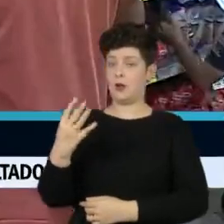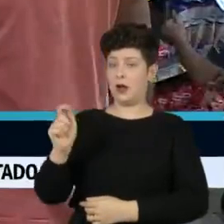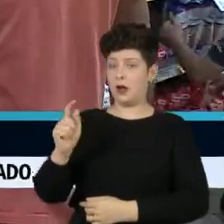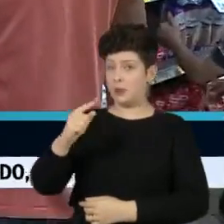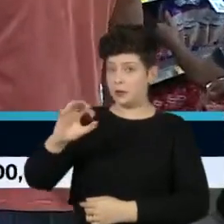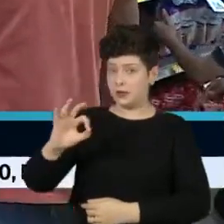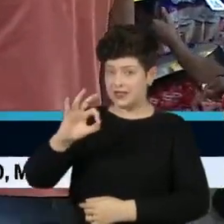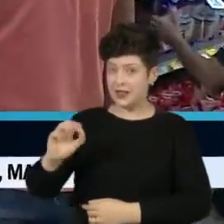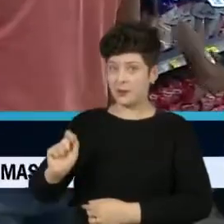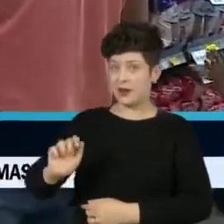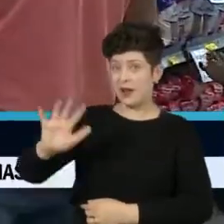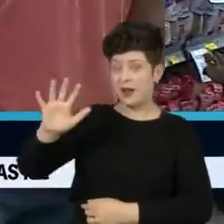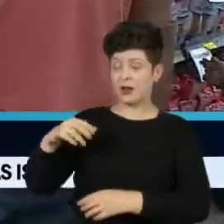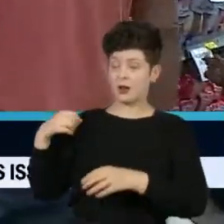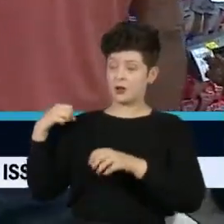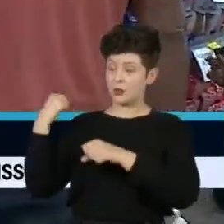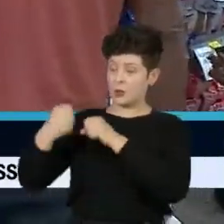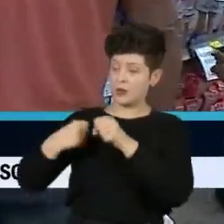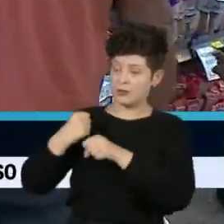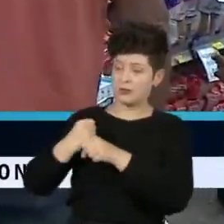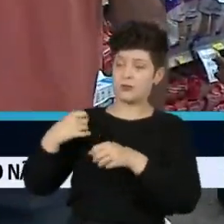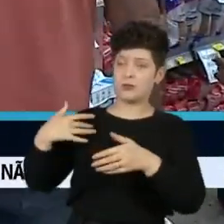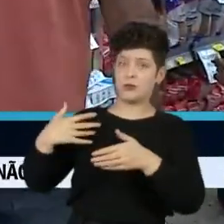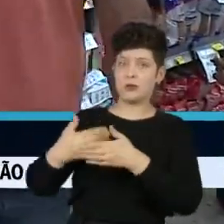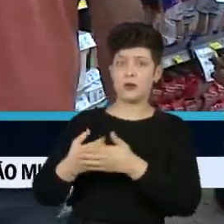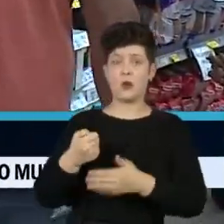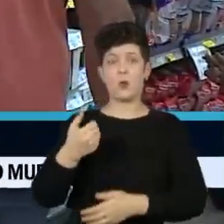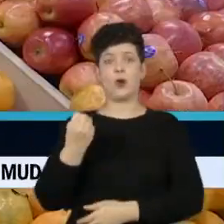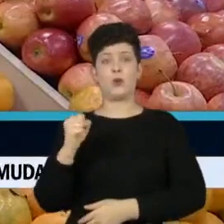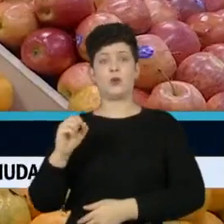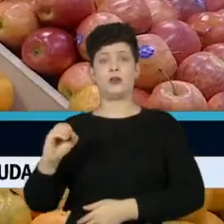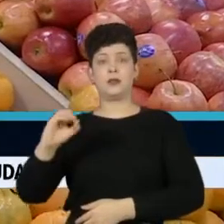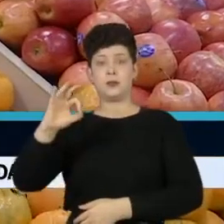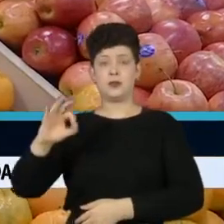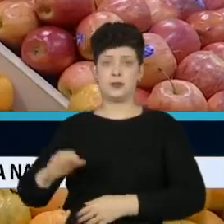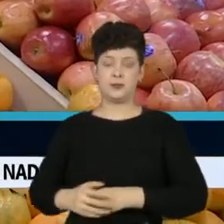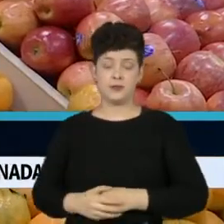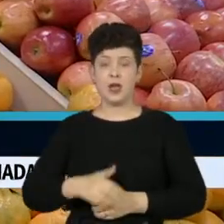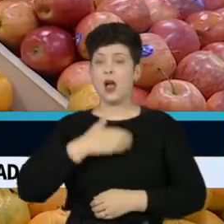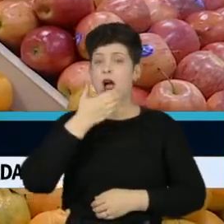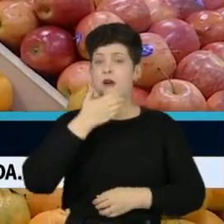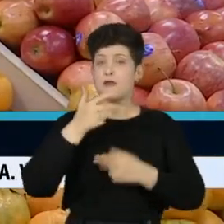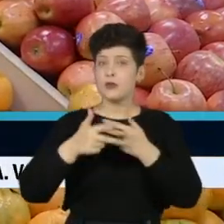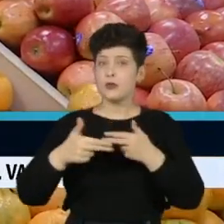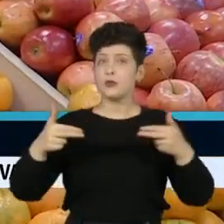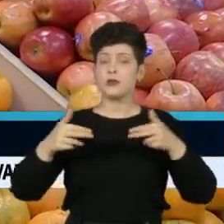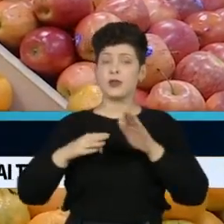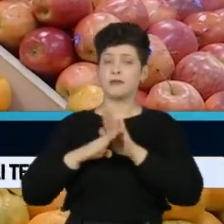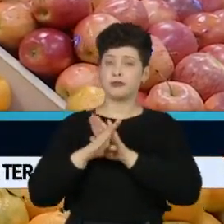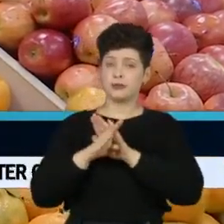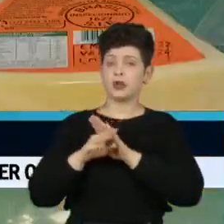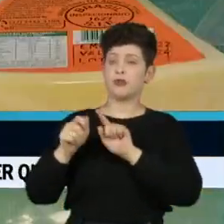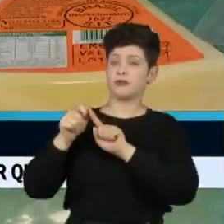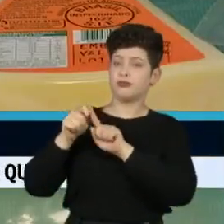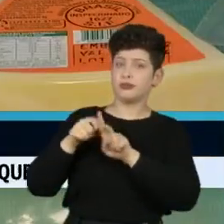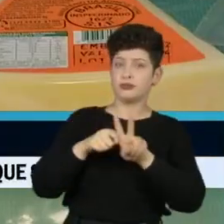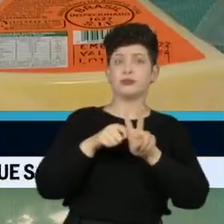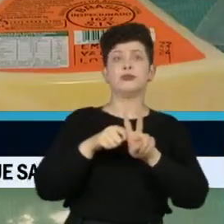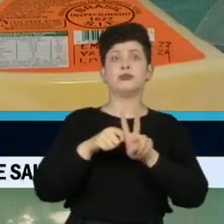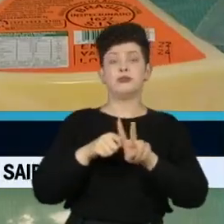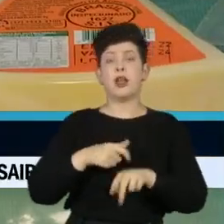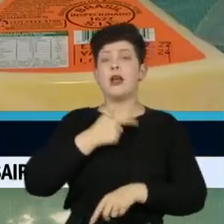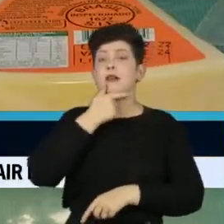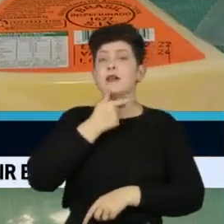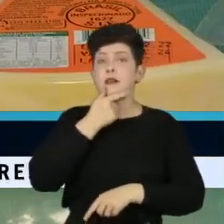caro. No ano, ele acumula reajuste de quase 80%. As frutas subiram pelo segundo mês seguido. Os